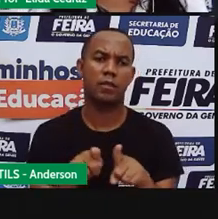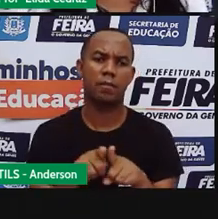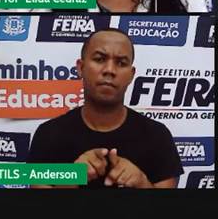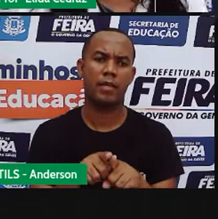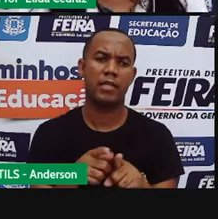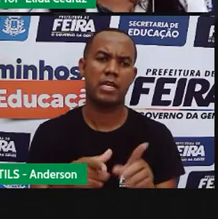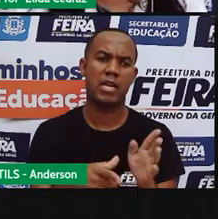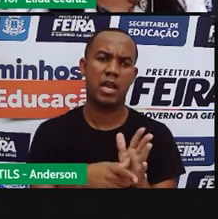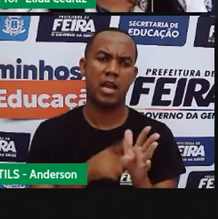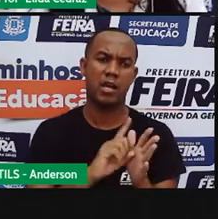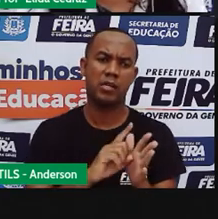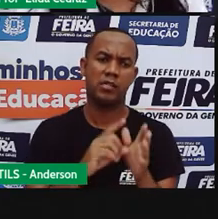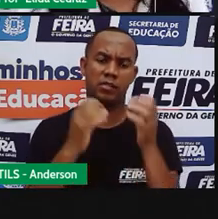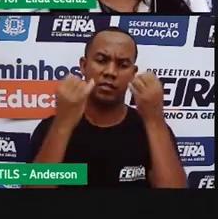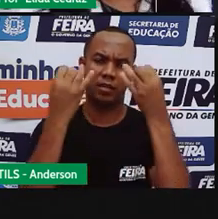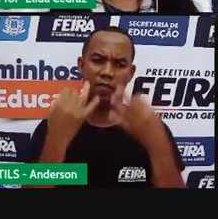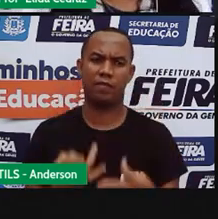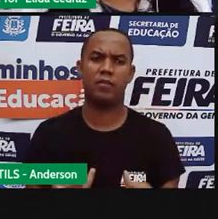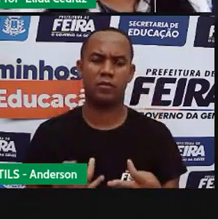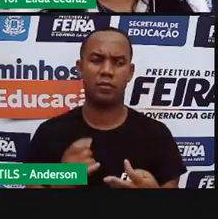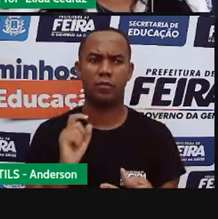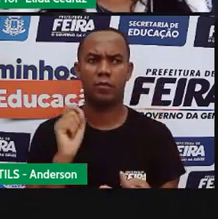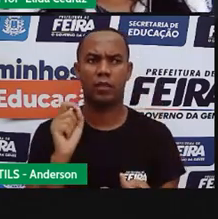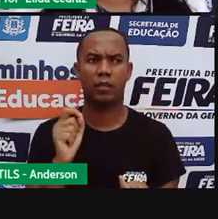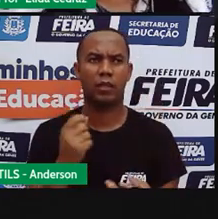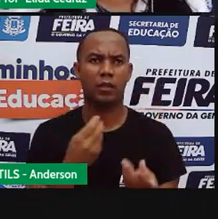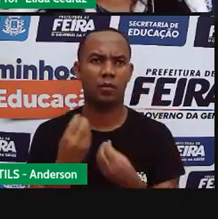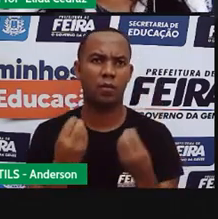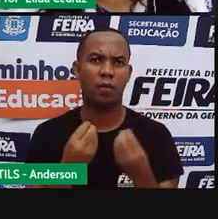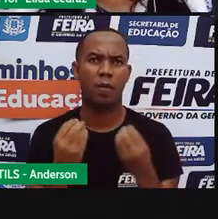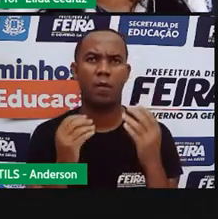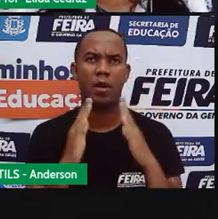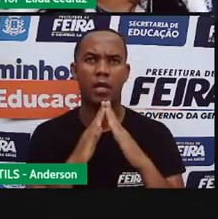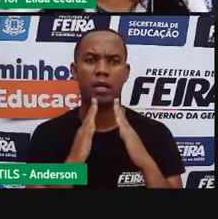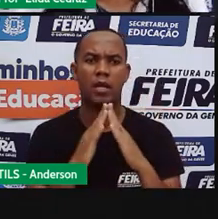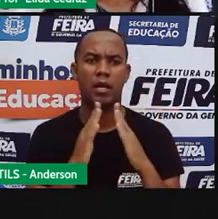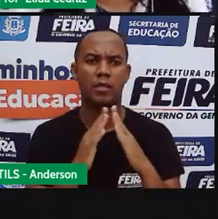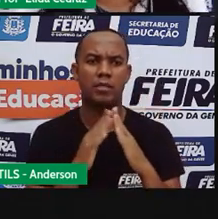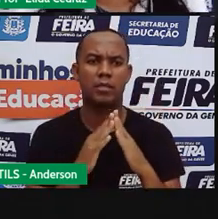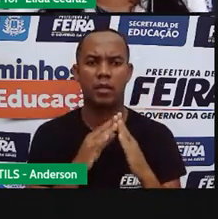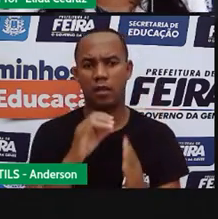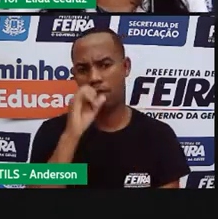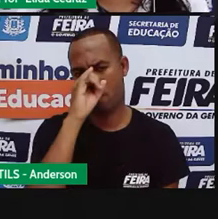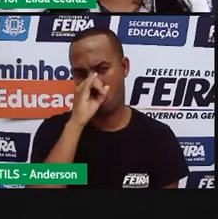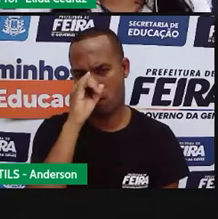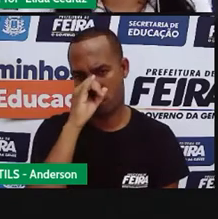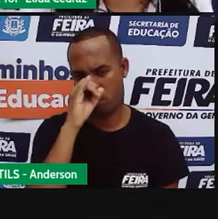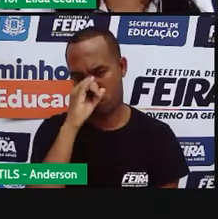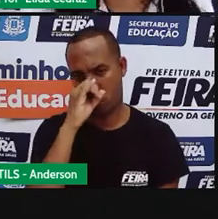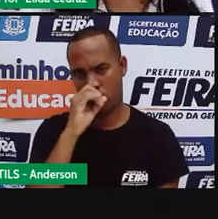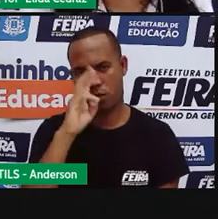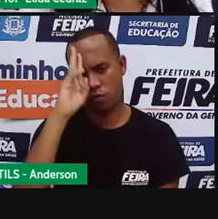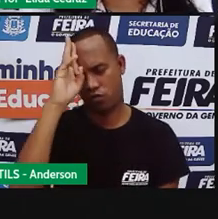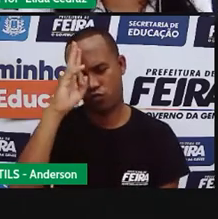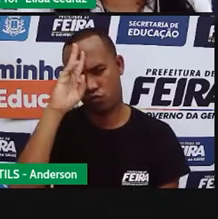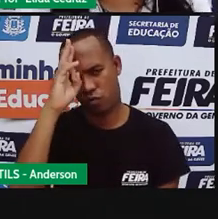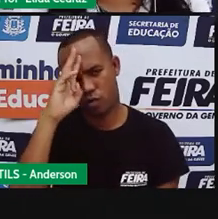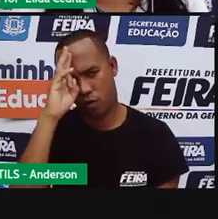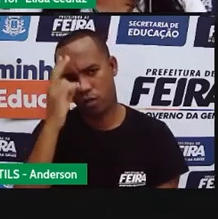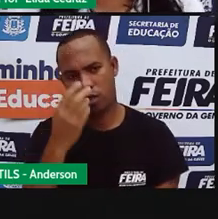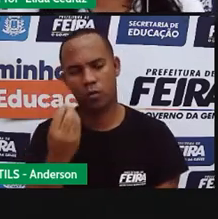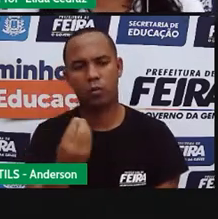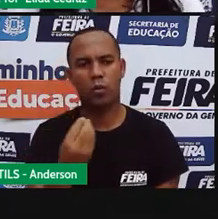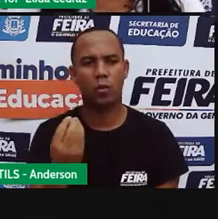estamos fazendo uma preparação com as casas dos porquinhos. Na história, nem a madeira